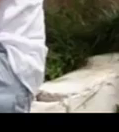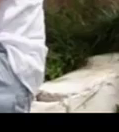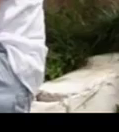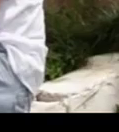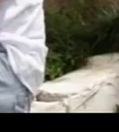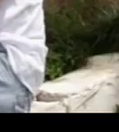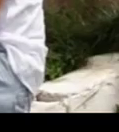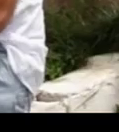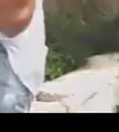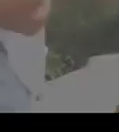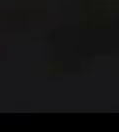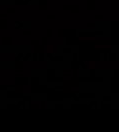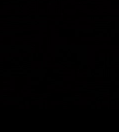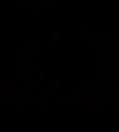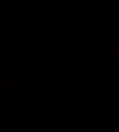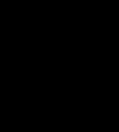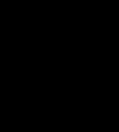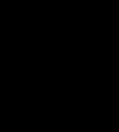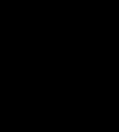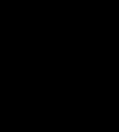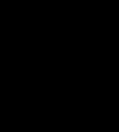é uma escolha saudável para o seu bichinho.